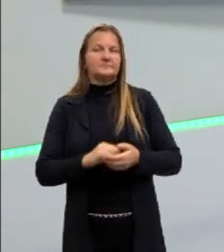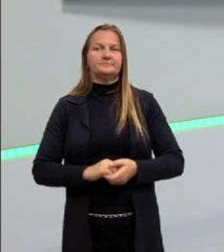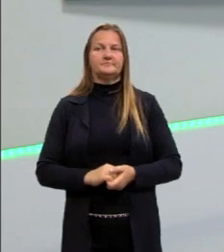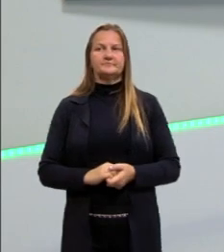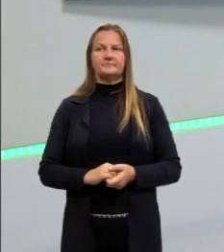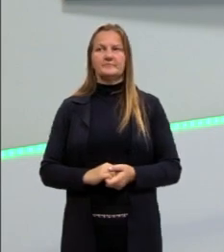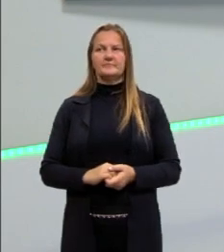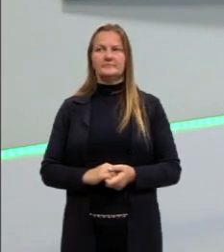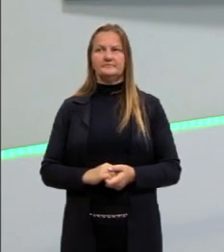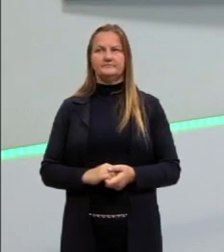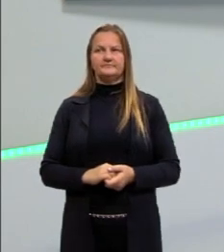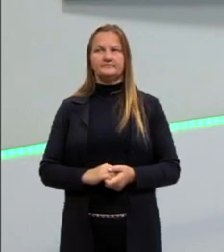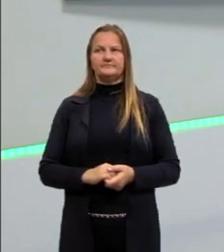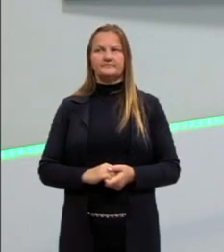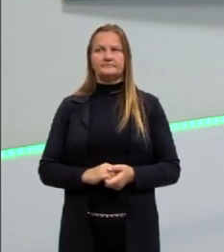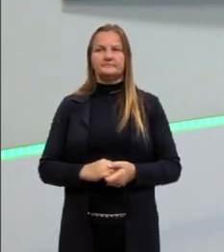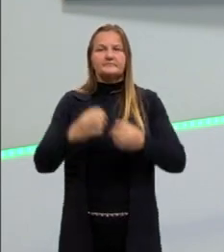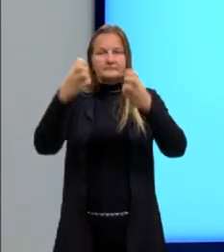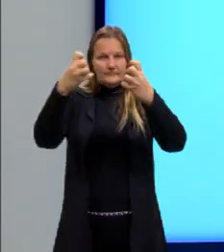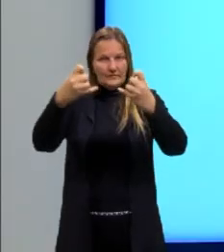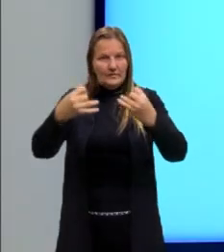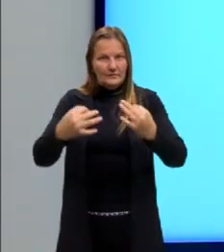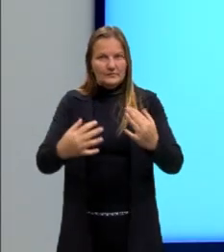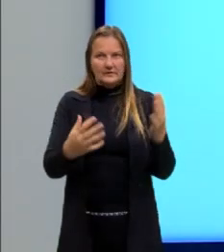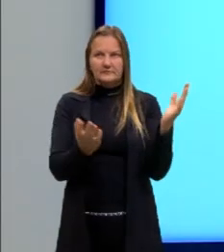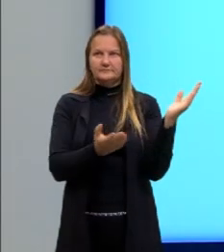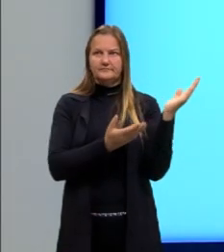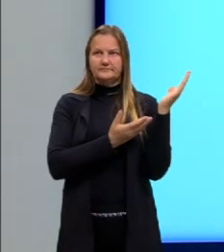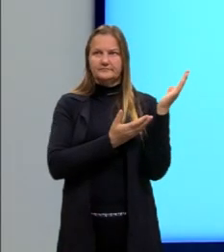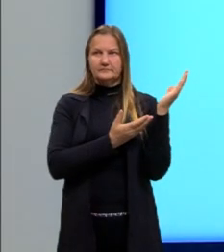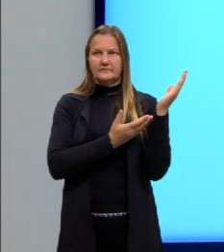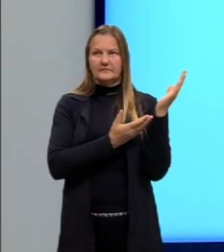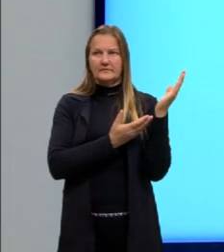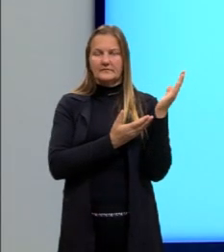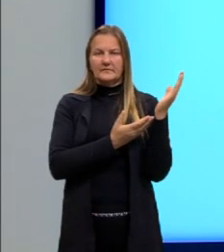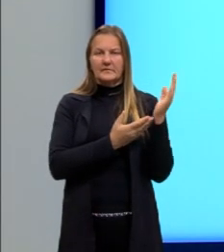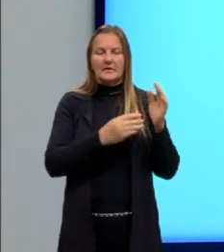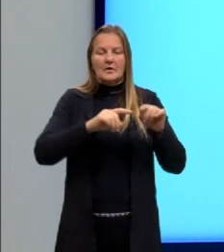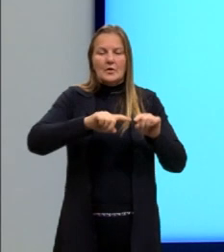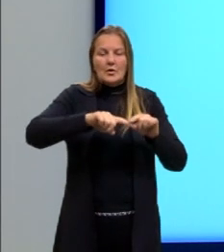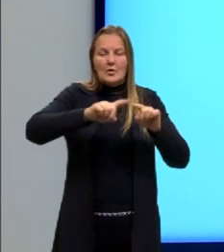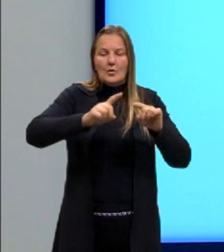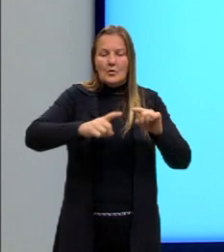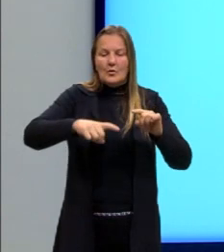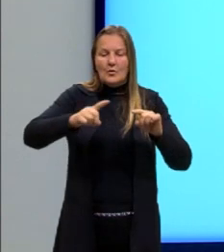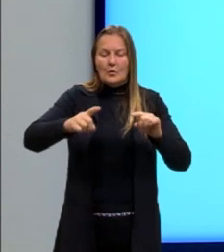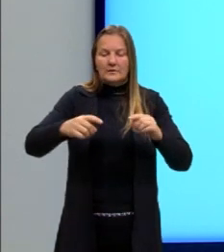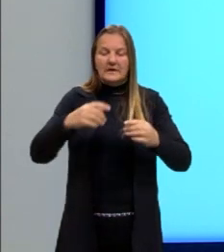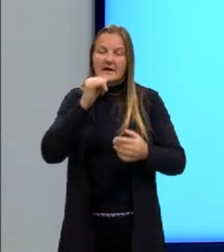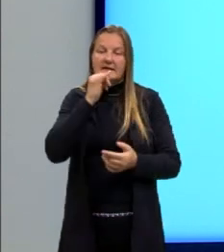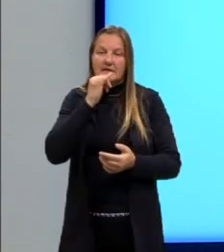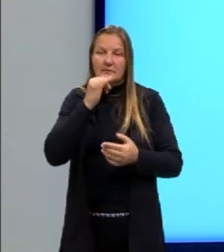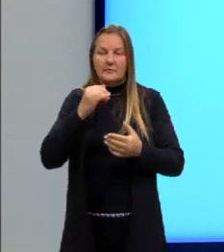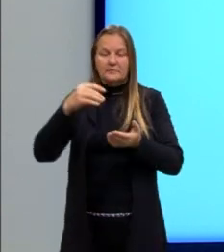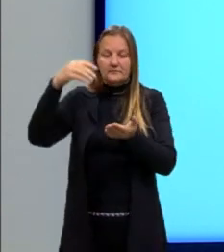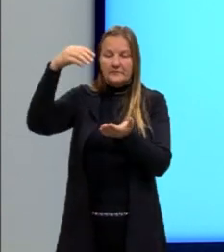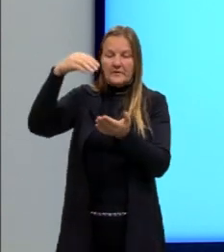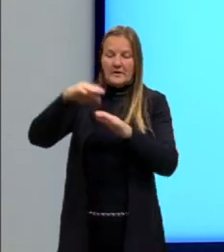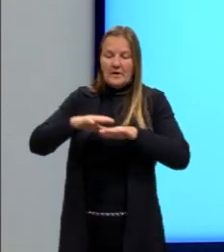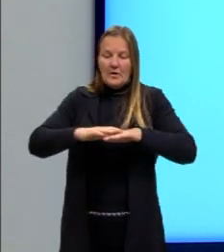pouquinho diferente. Vamos lá, então. Quando ondas sonoras seguem em um meio e fazem curvas,